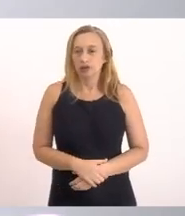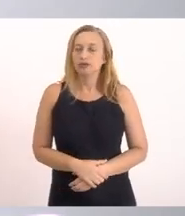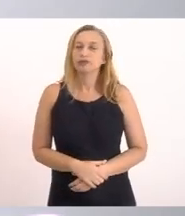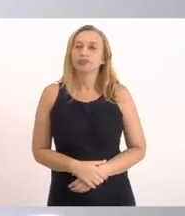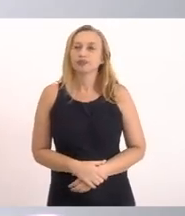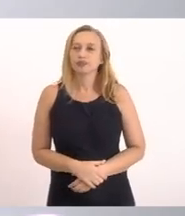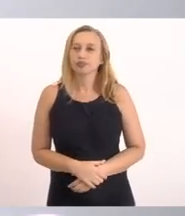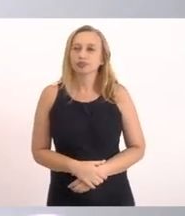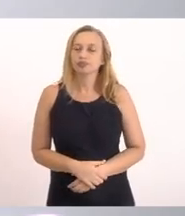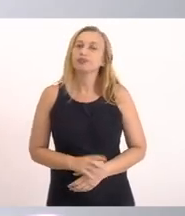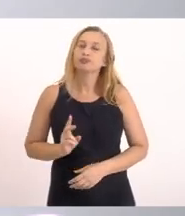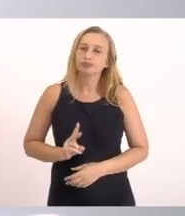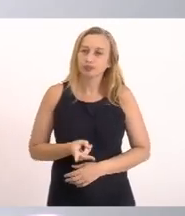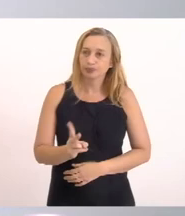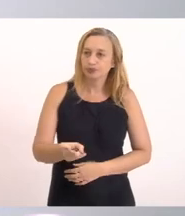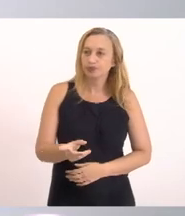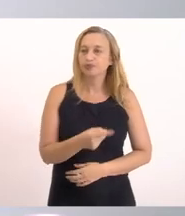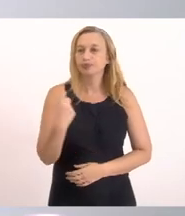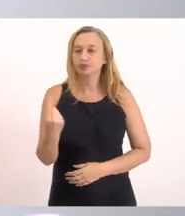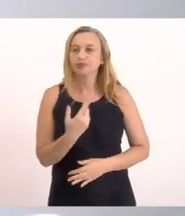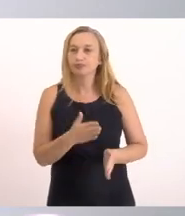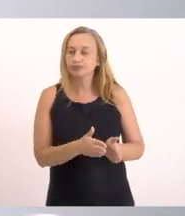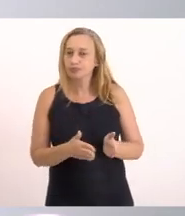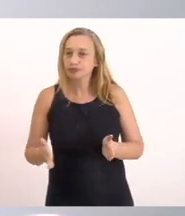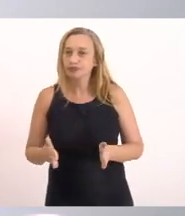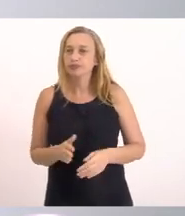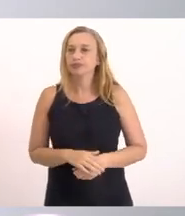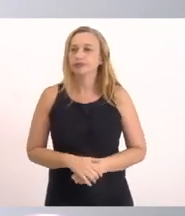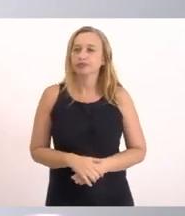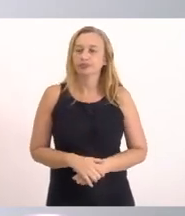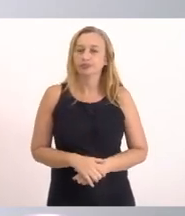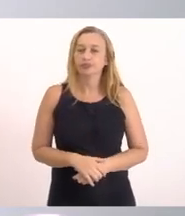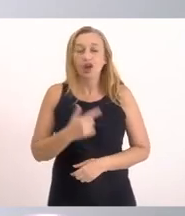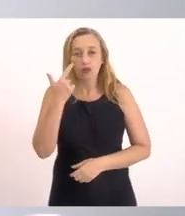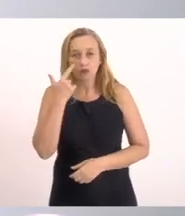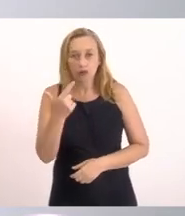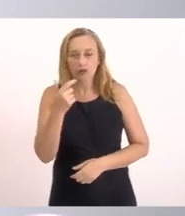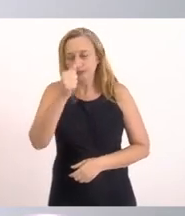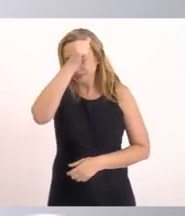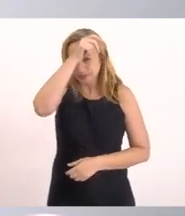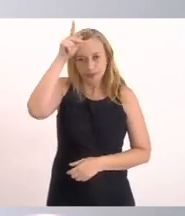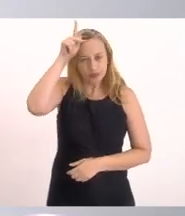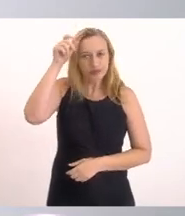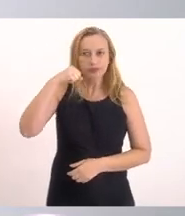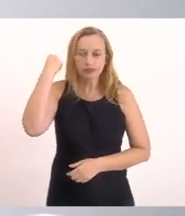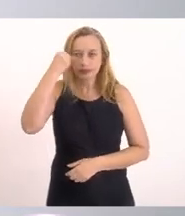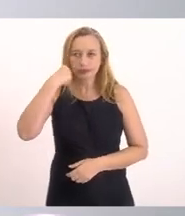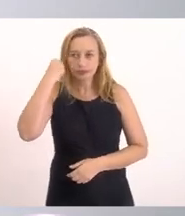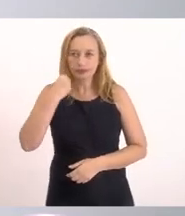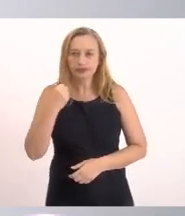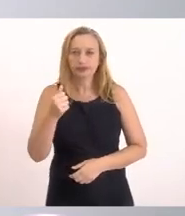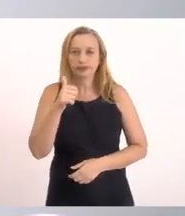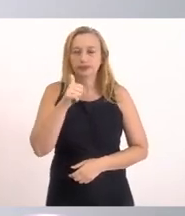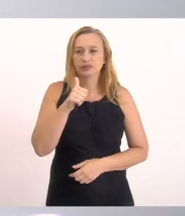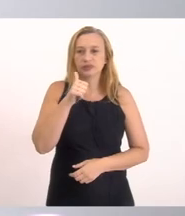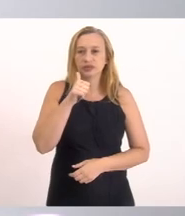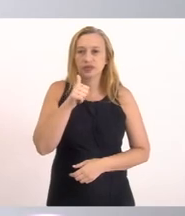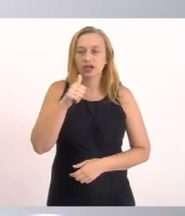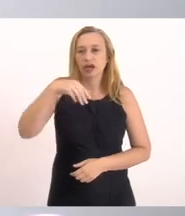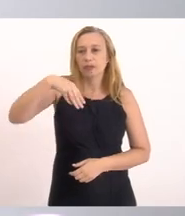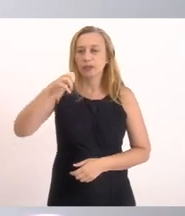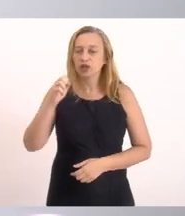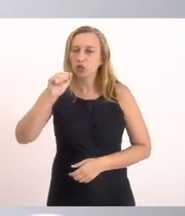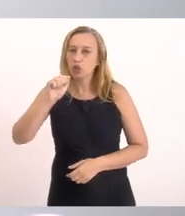isso A gente Deu continuidade Ao nosso processo E a gente Viu que a Prefeitura De Saquarema Através da Prefeita Manuela Pérez